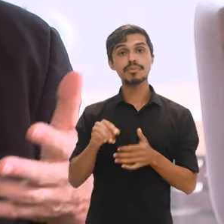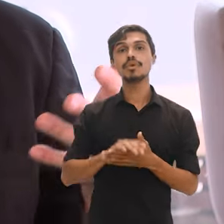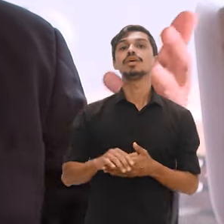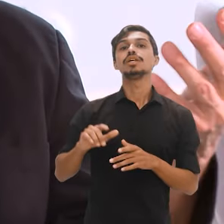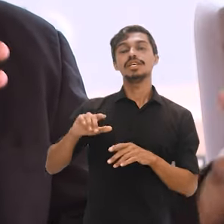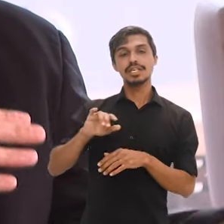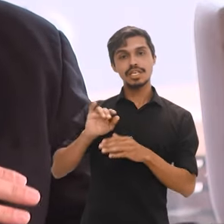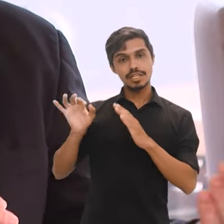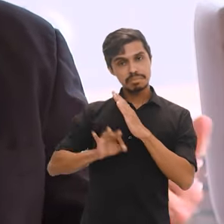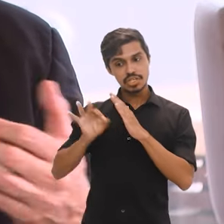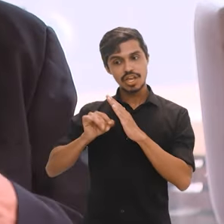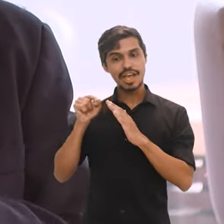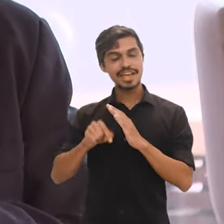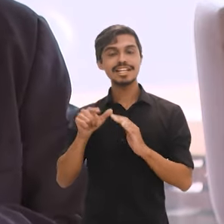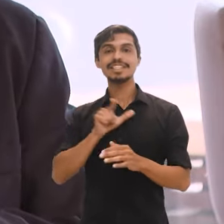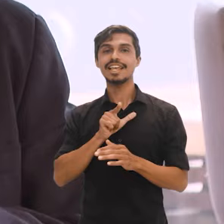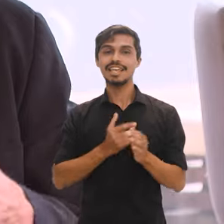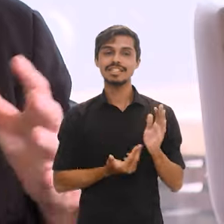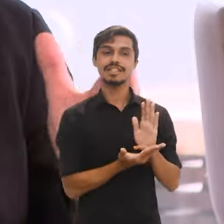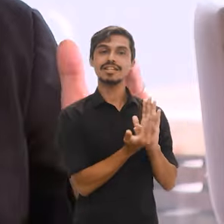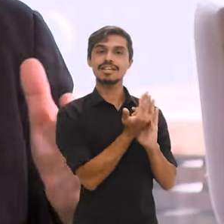O IBGE tem um repositório